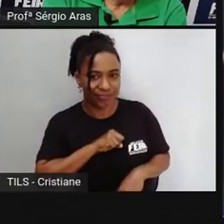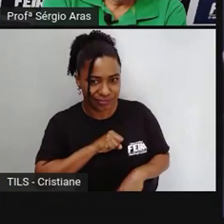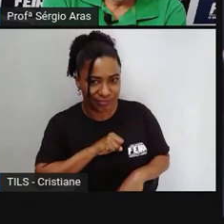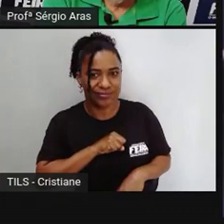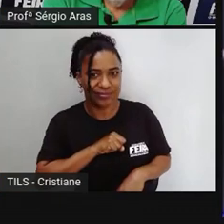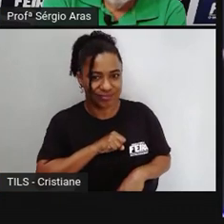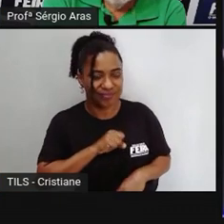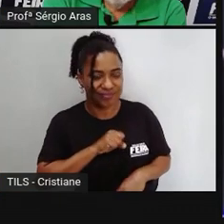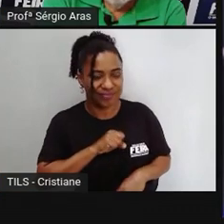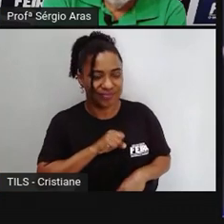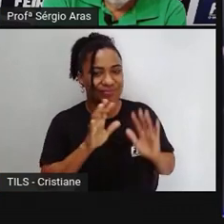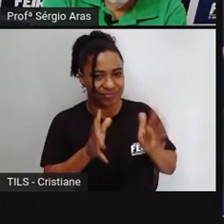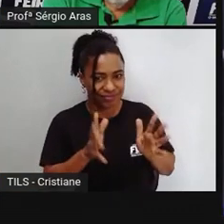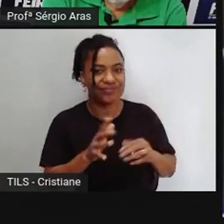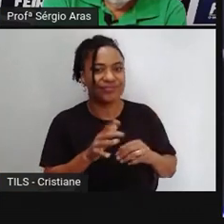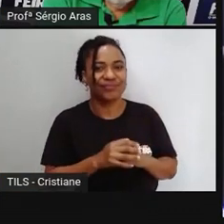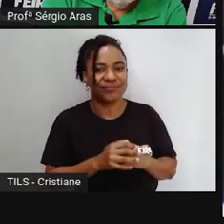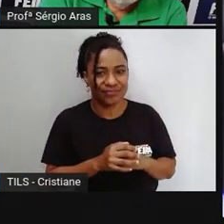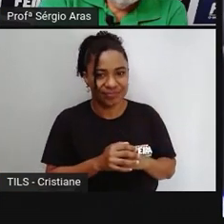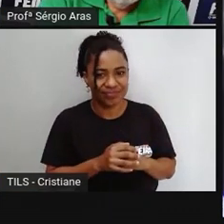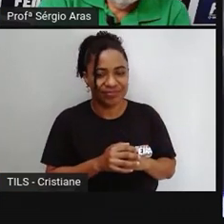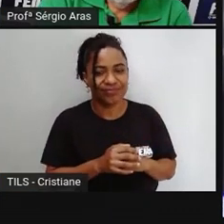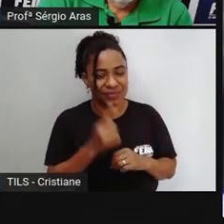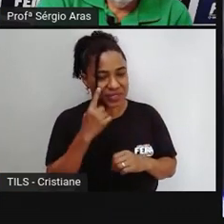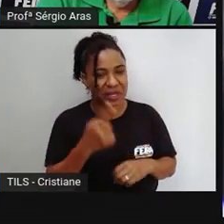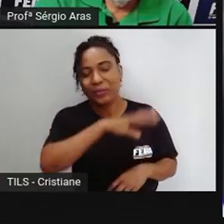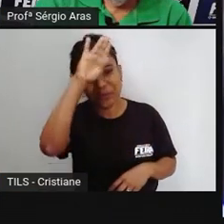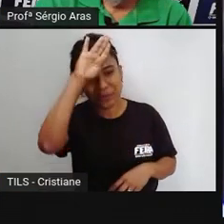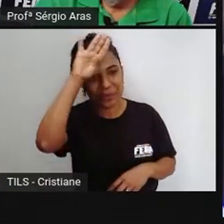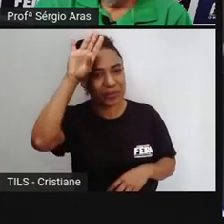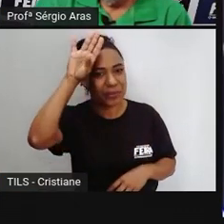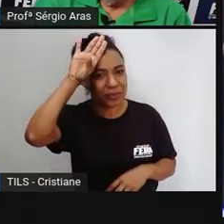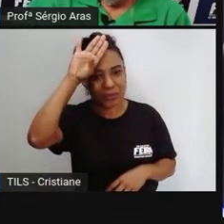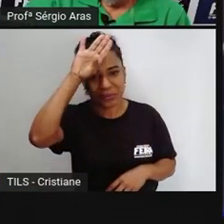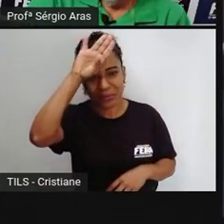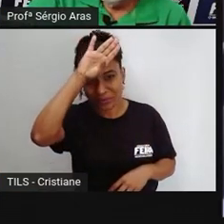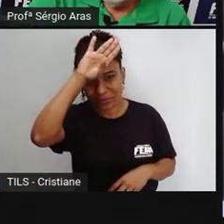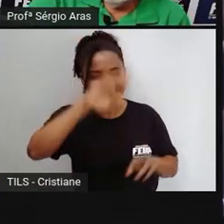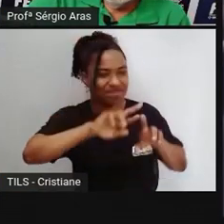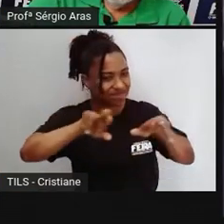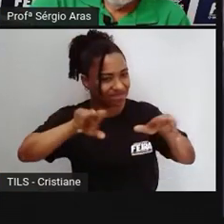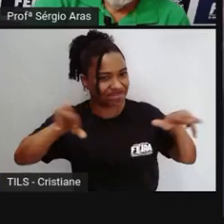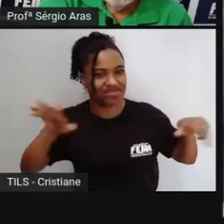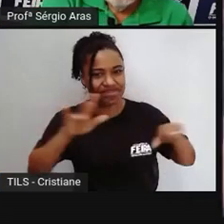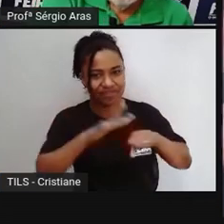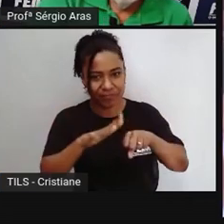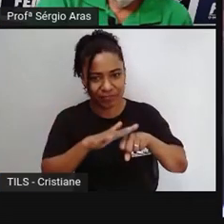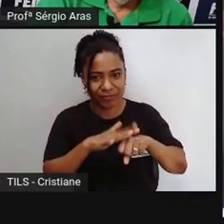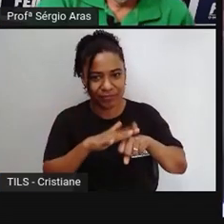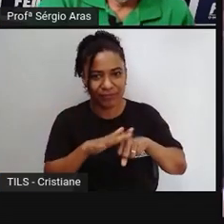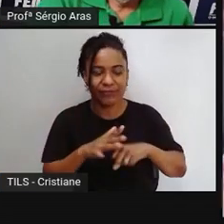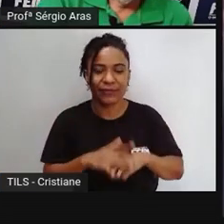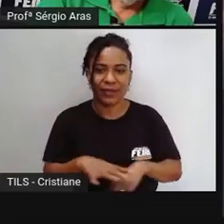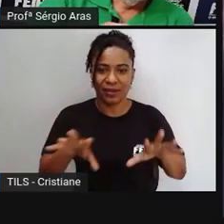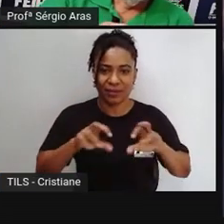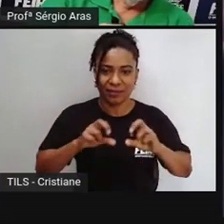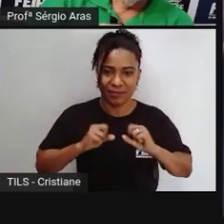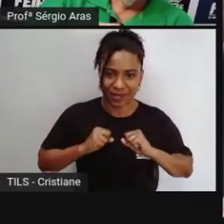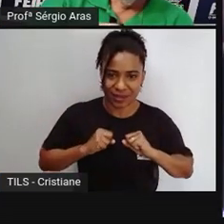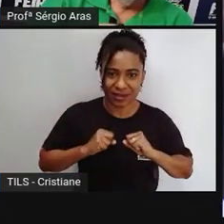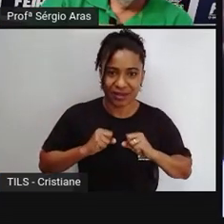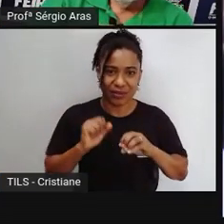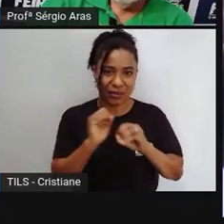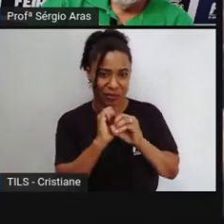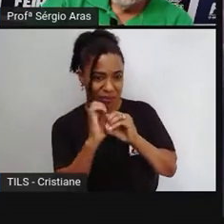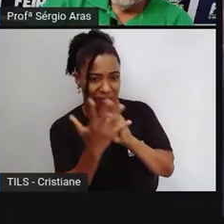já ficou com frioira no pé com febre várias vezes vocês não tem medo dessa doença covid que a gente fala